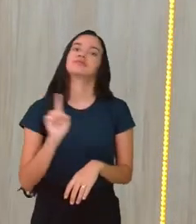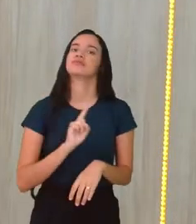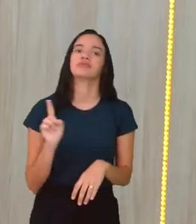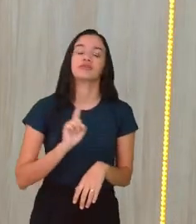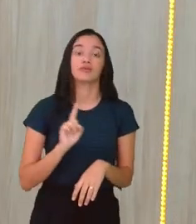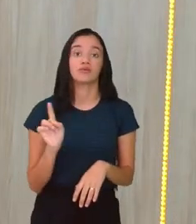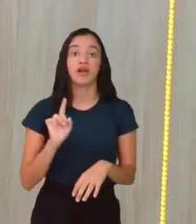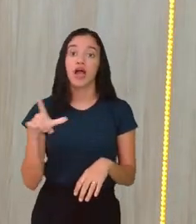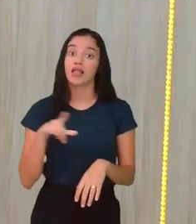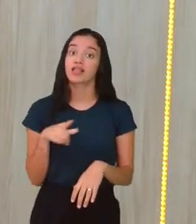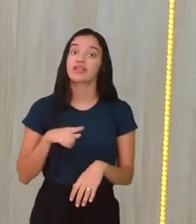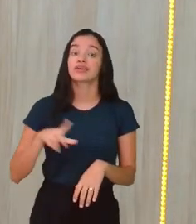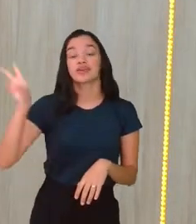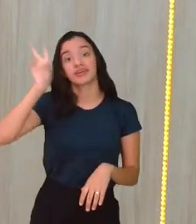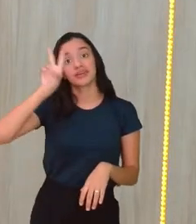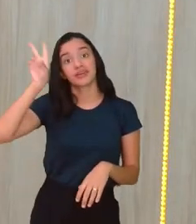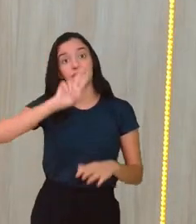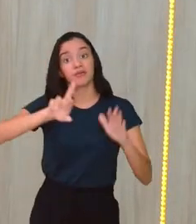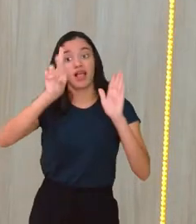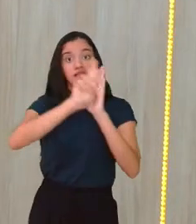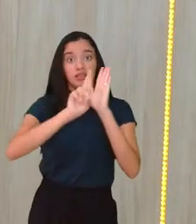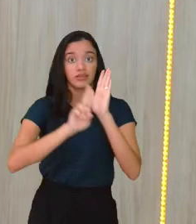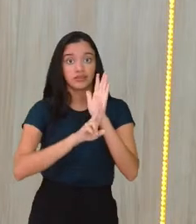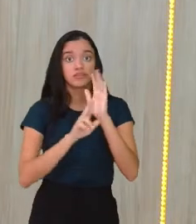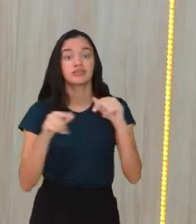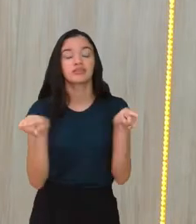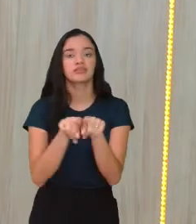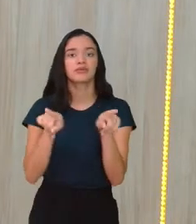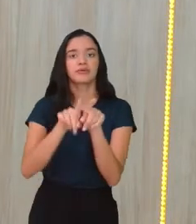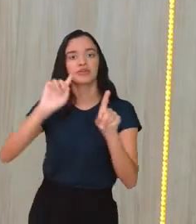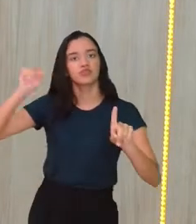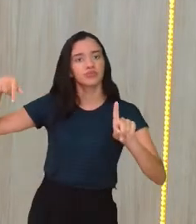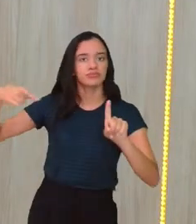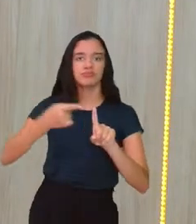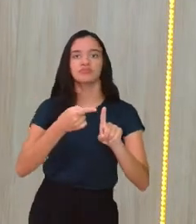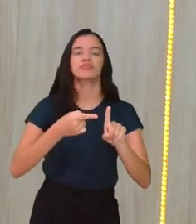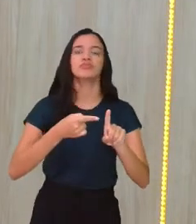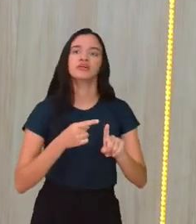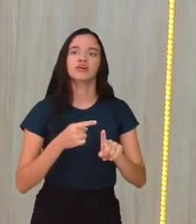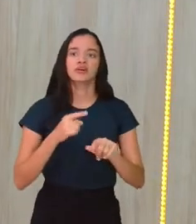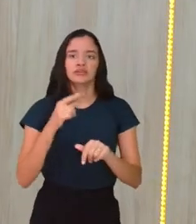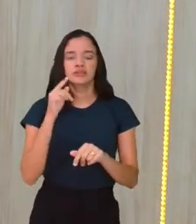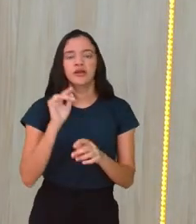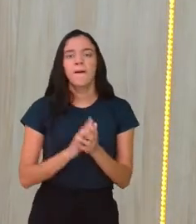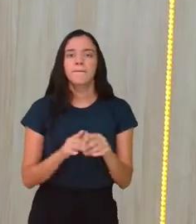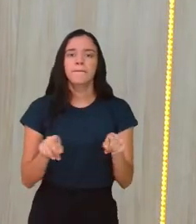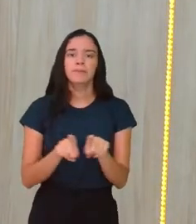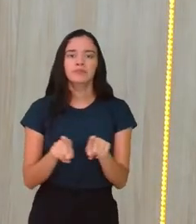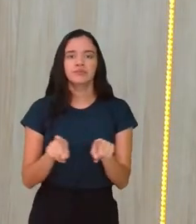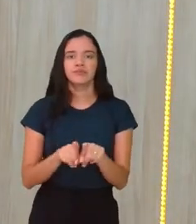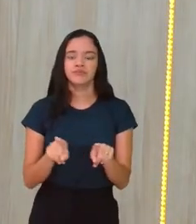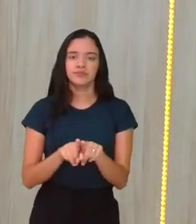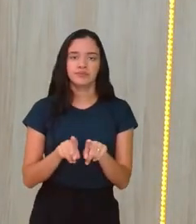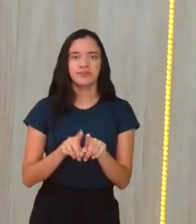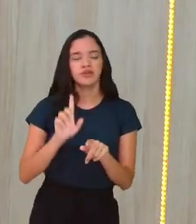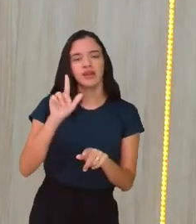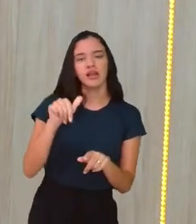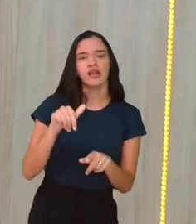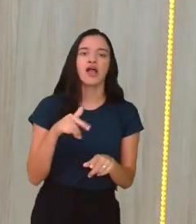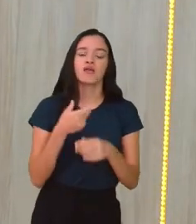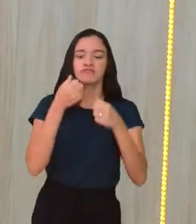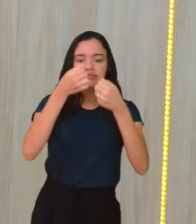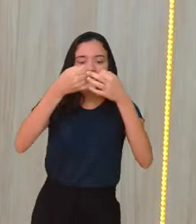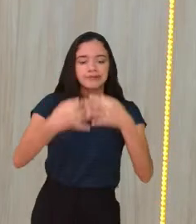assim. Tem que lembrar da parte das regras e dos objetivos. Então, além disso, ainda